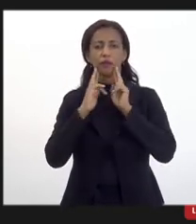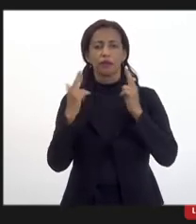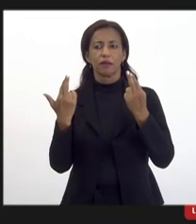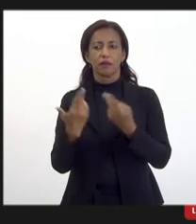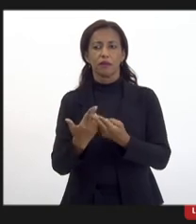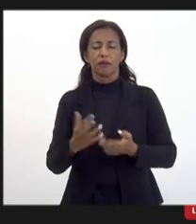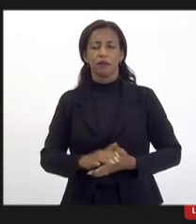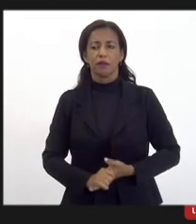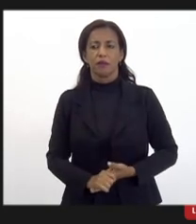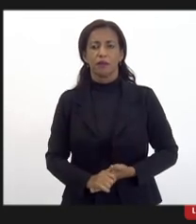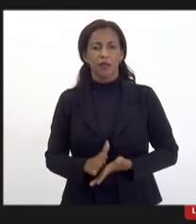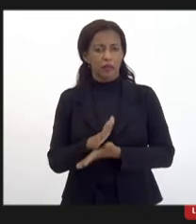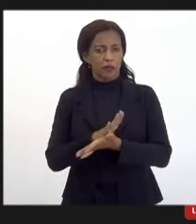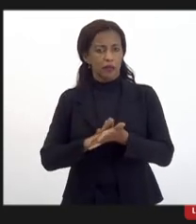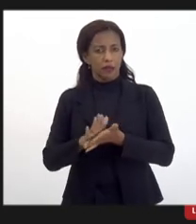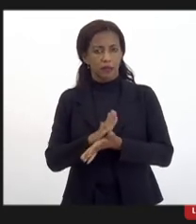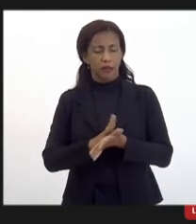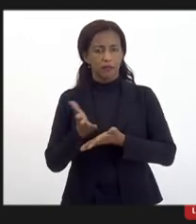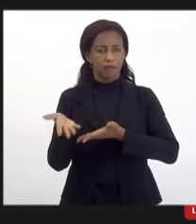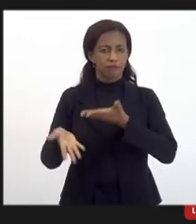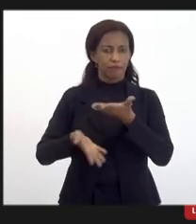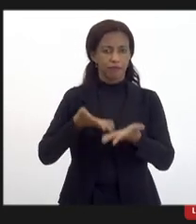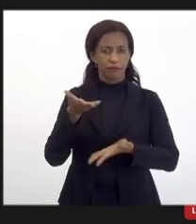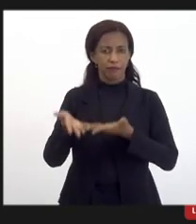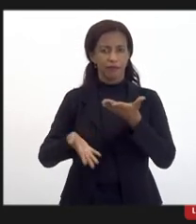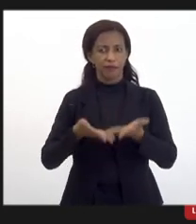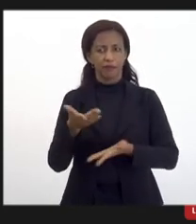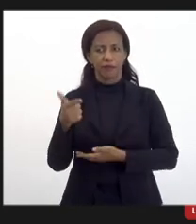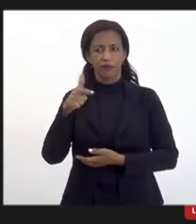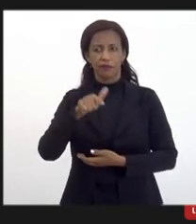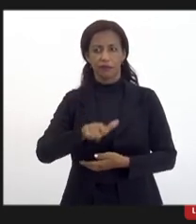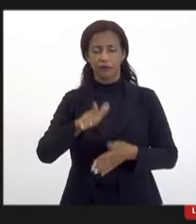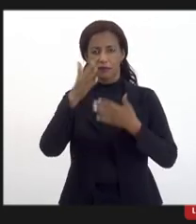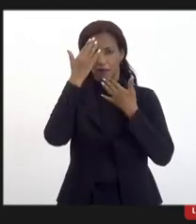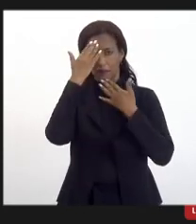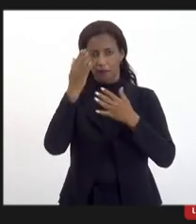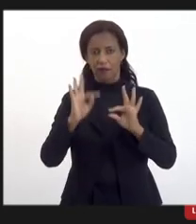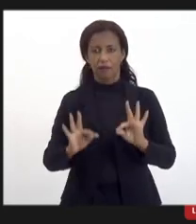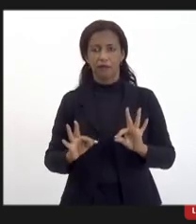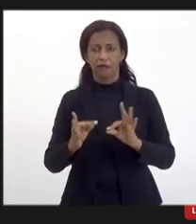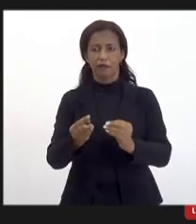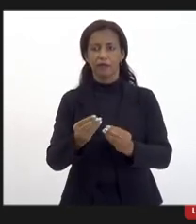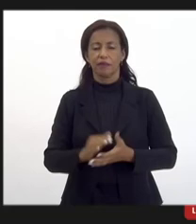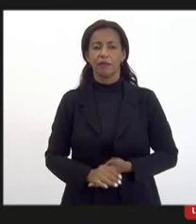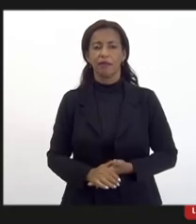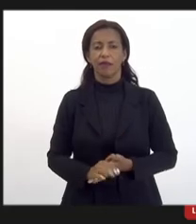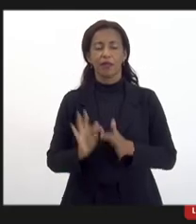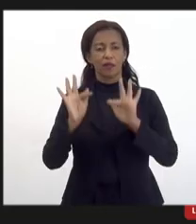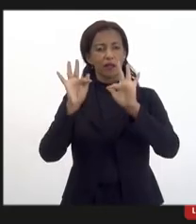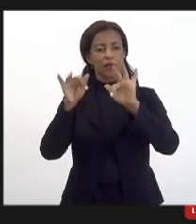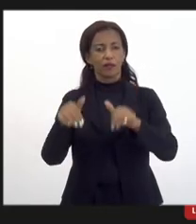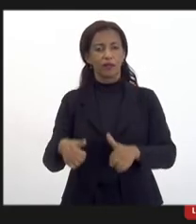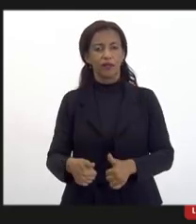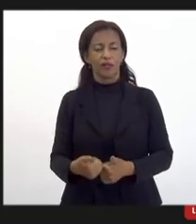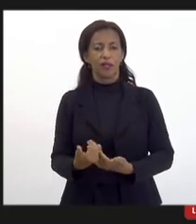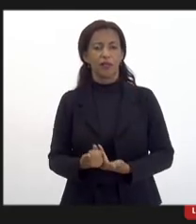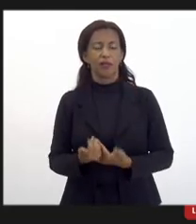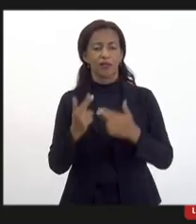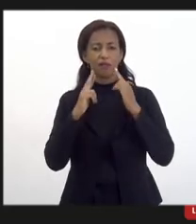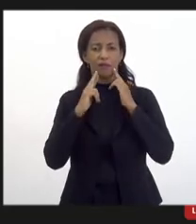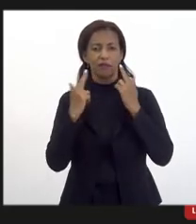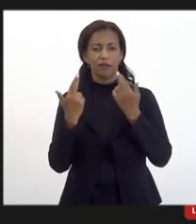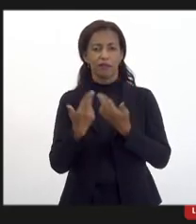e nada mais havendo a tratar mais uma vez agradeço a todos dou por encerrada a presente